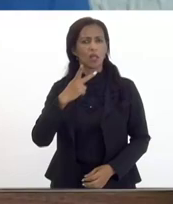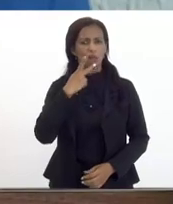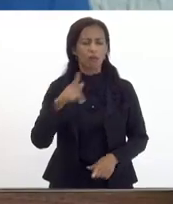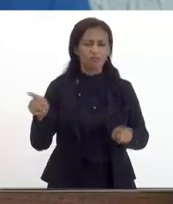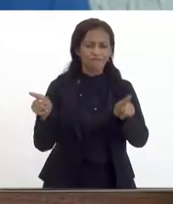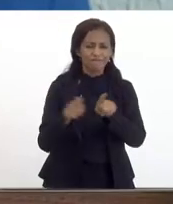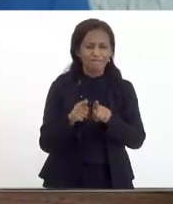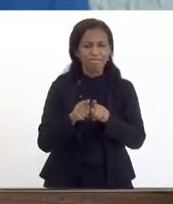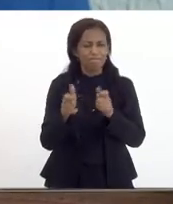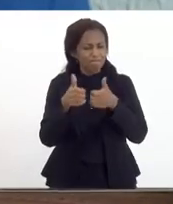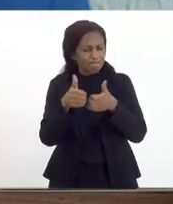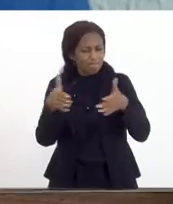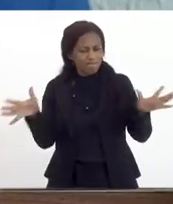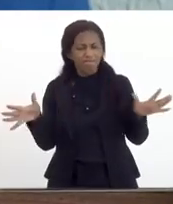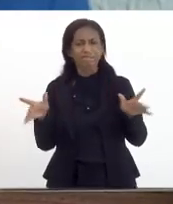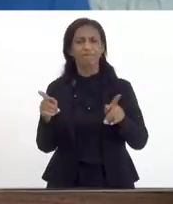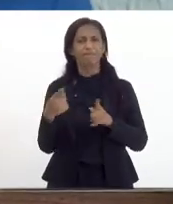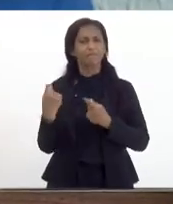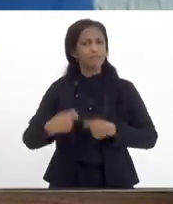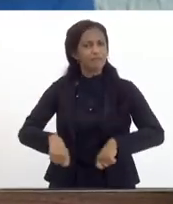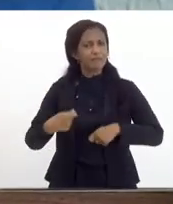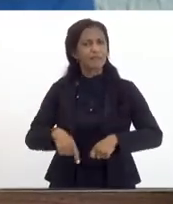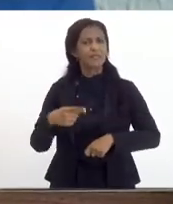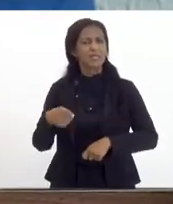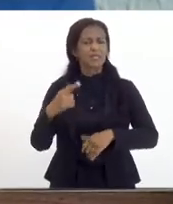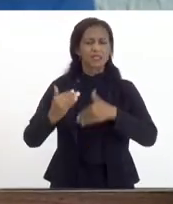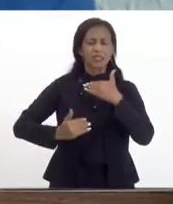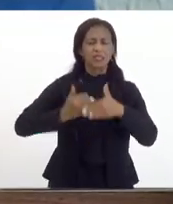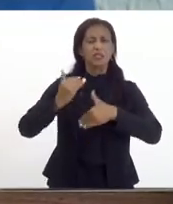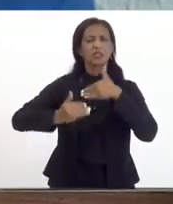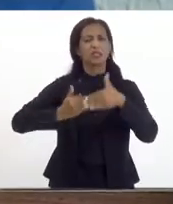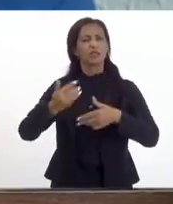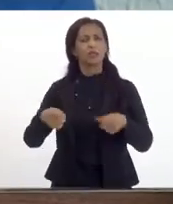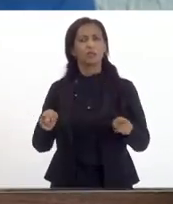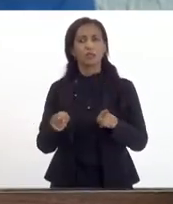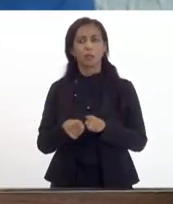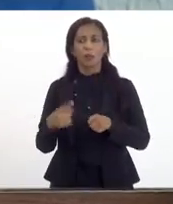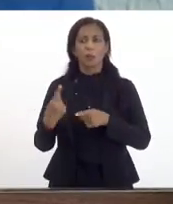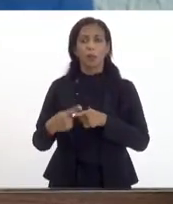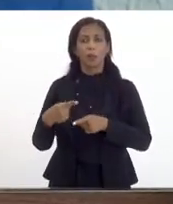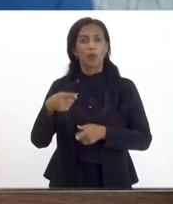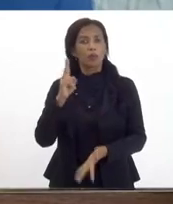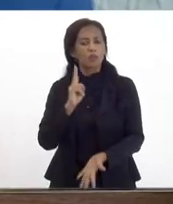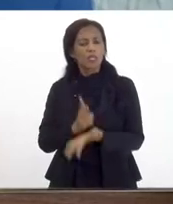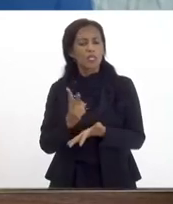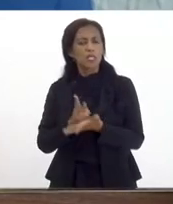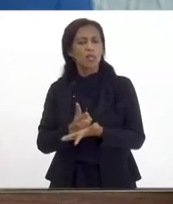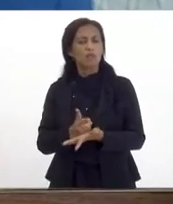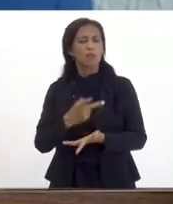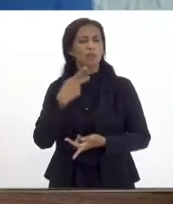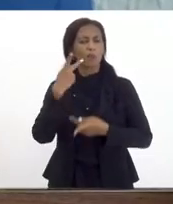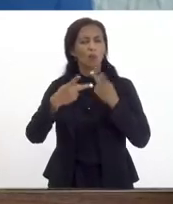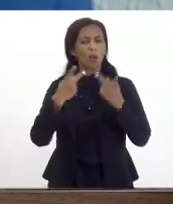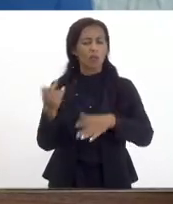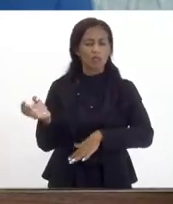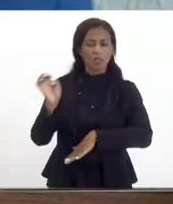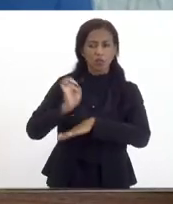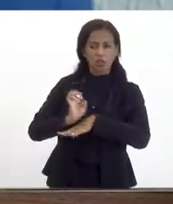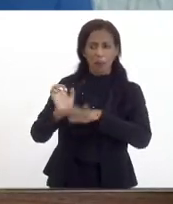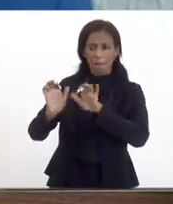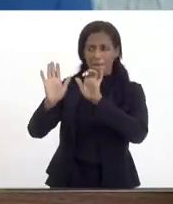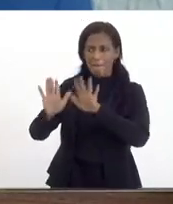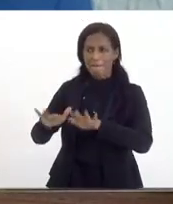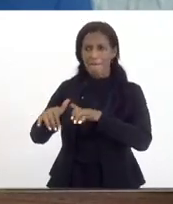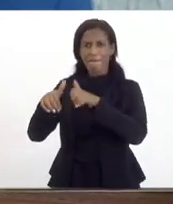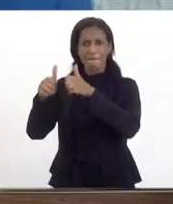está de portas abertas precisando desse desenvolvimento porque eu sempre digo que se o estado vai bem